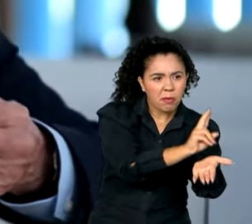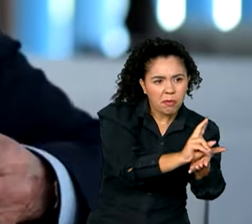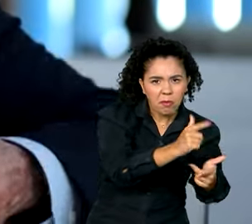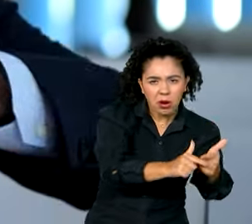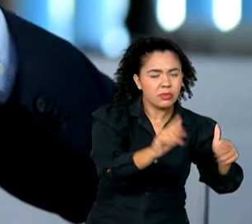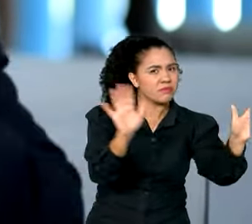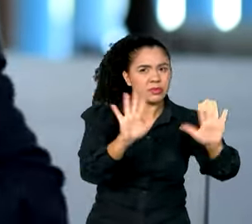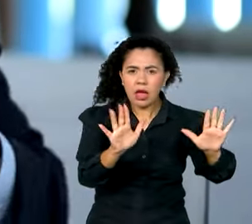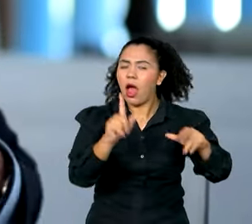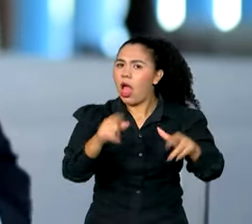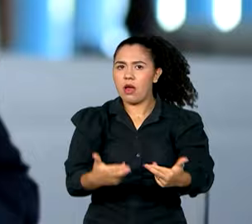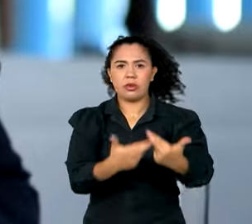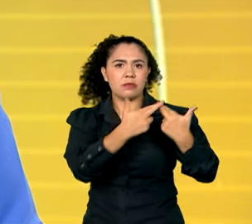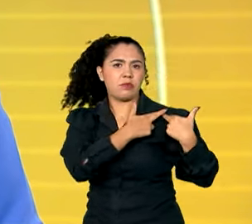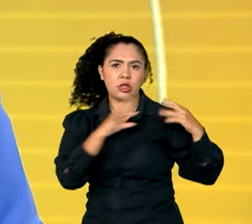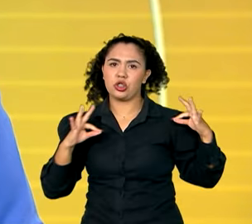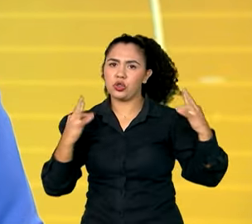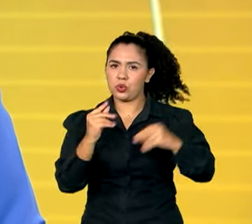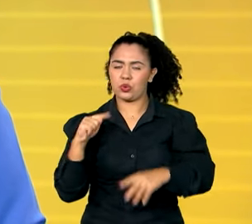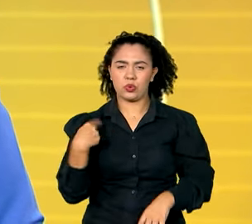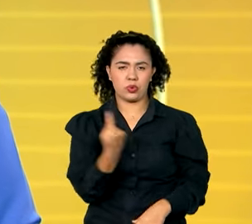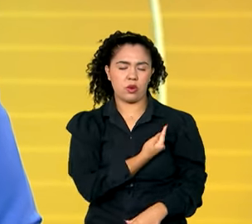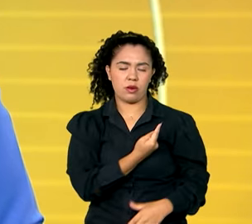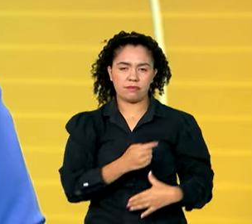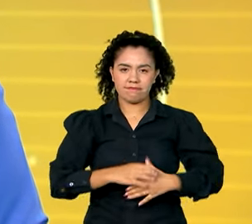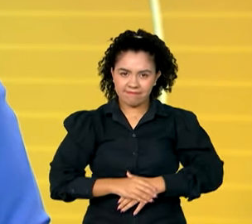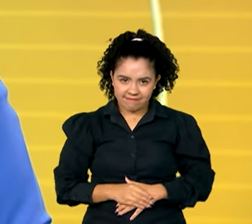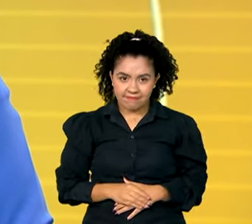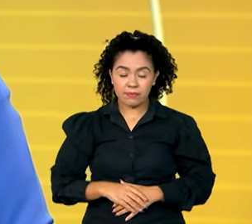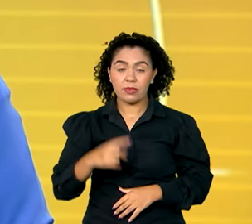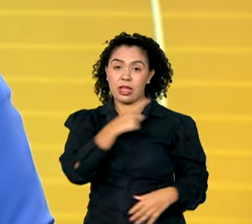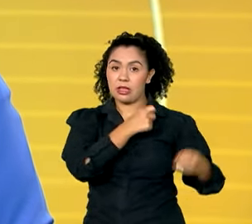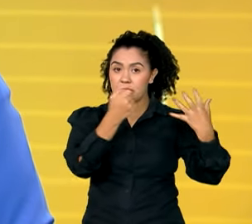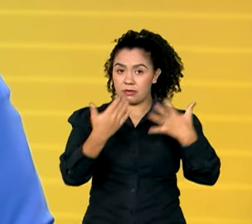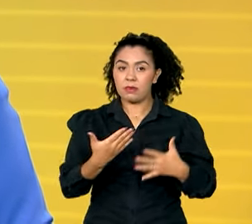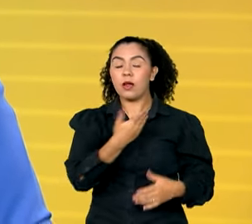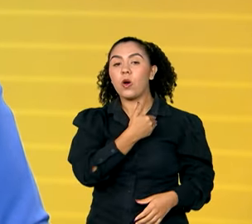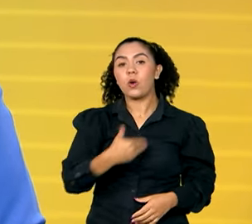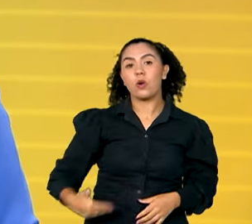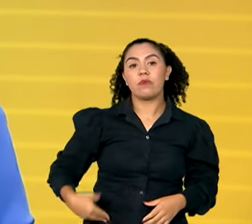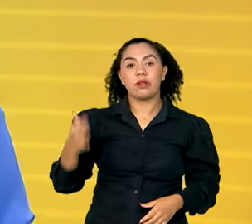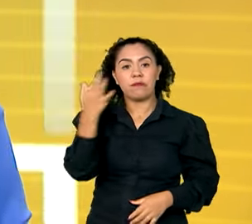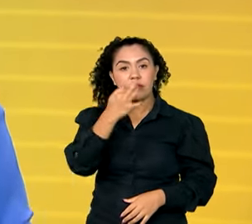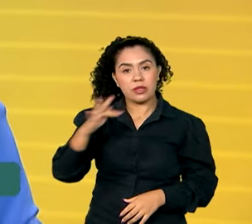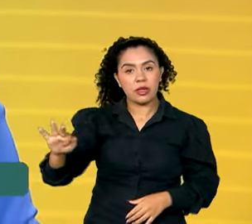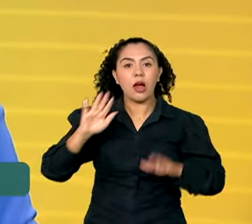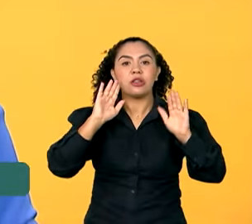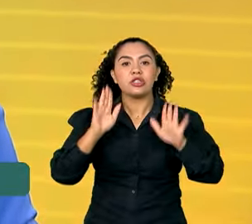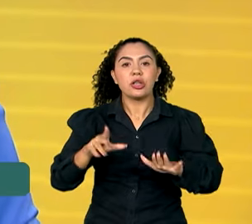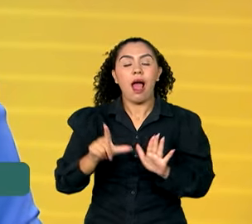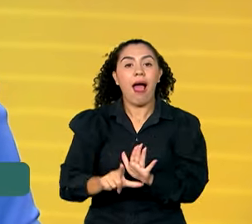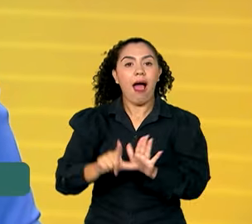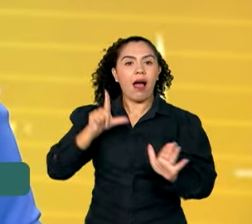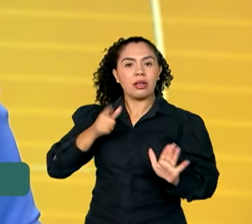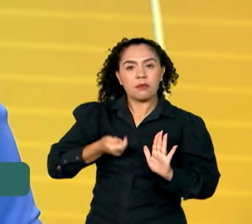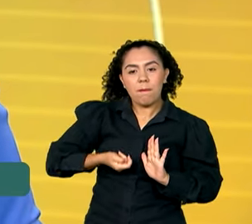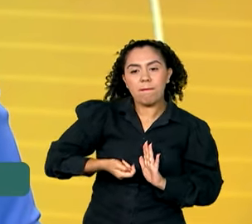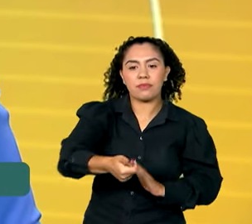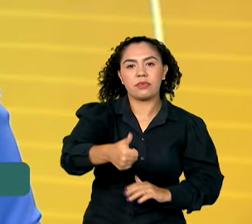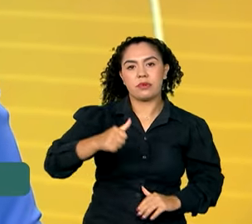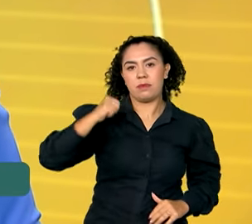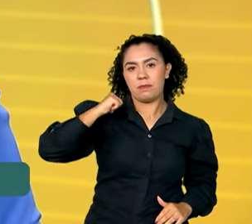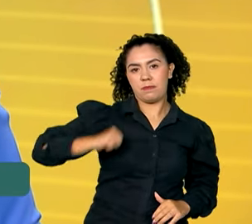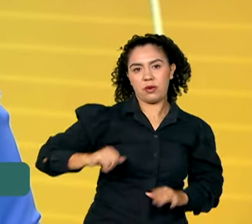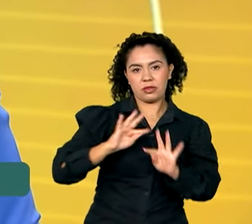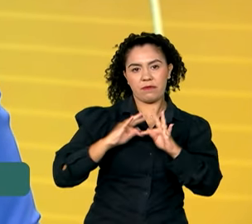responsabilidade de todos nós. E o governo federal antecipou o pagamento do Bolsa Família para beneficiários das